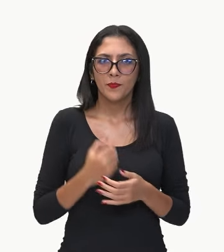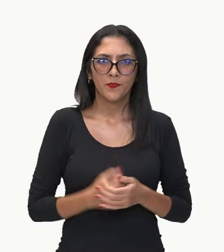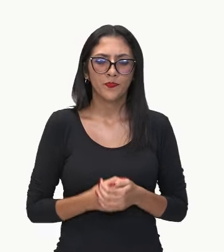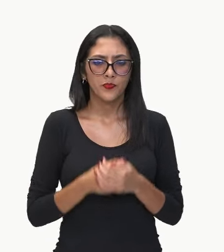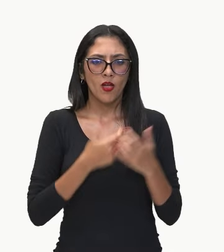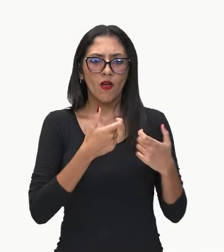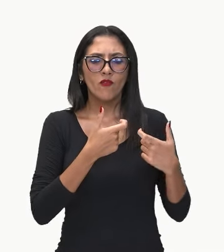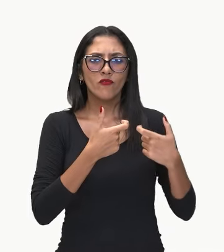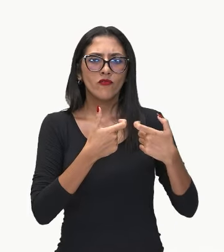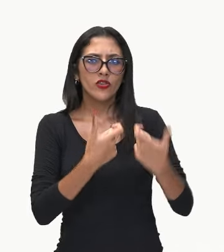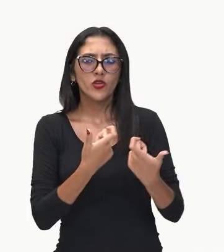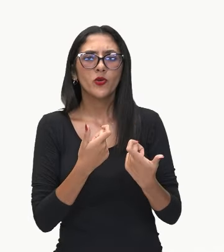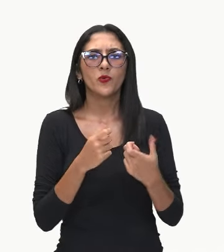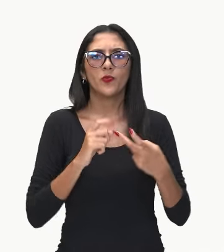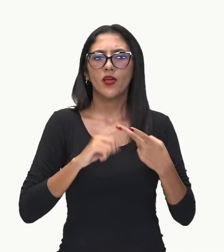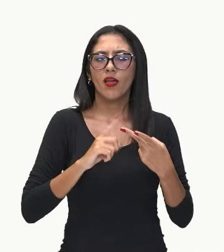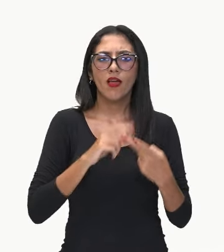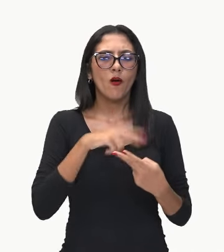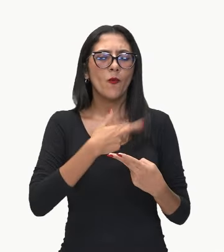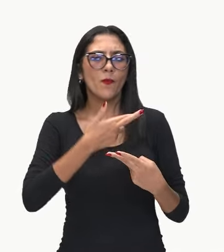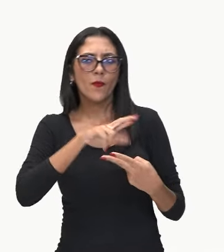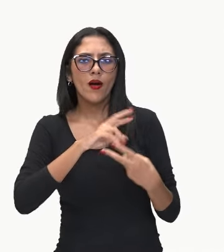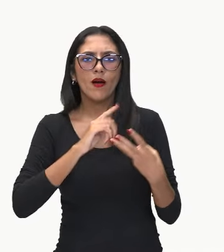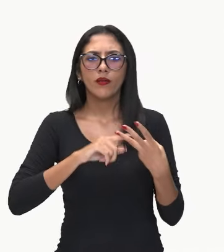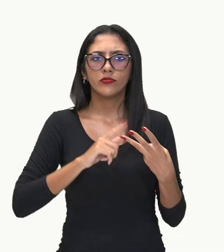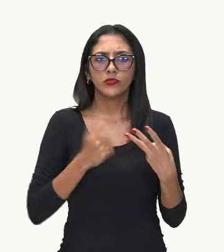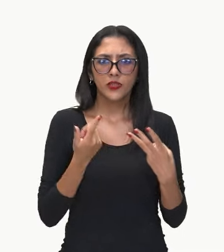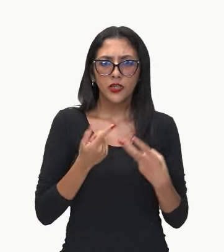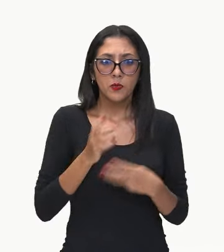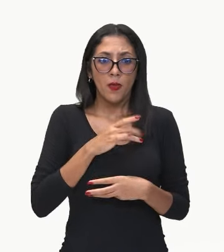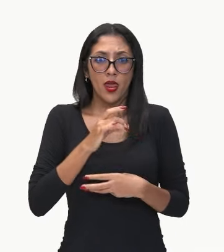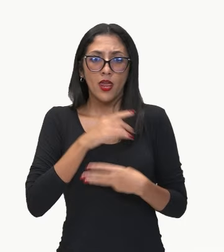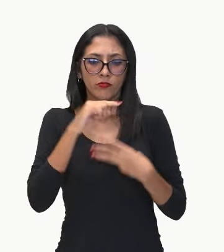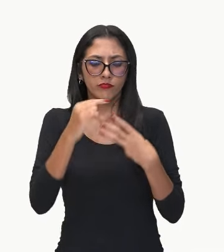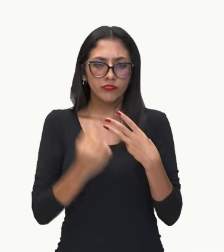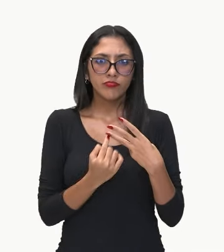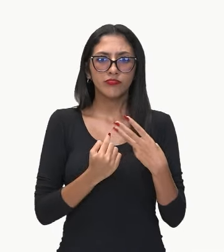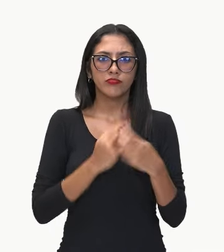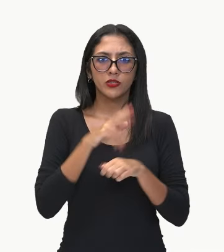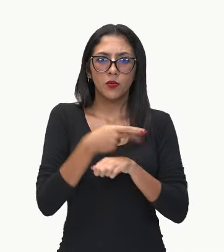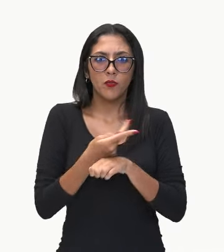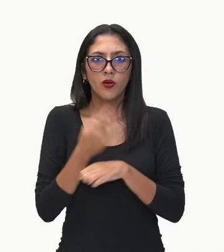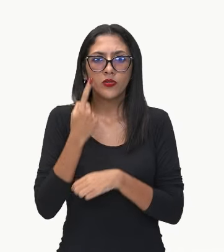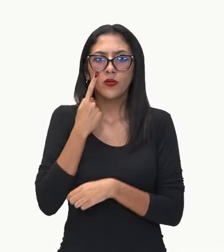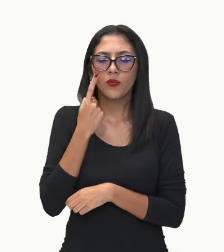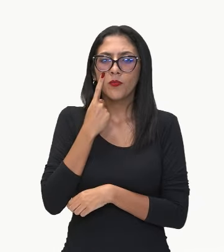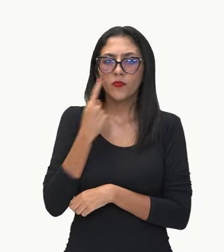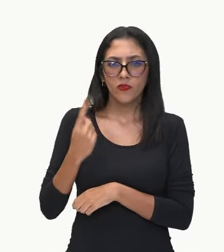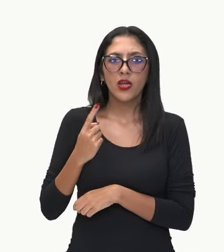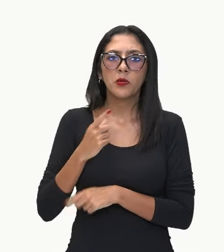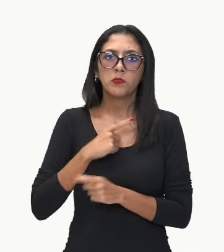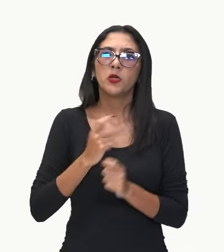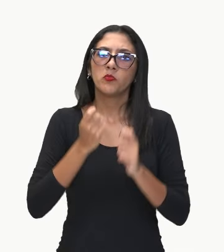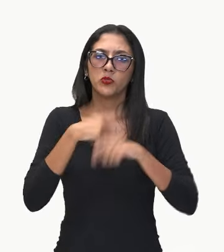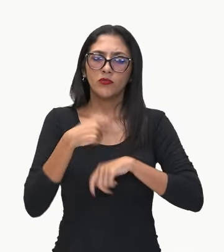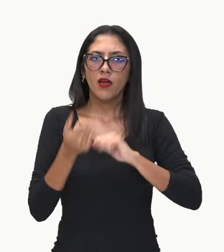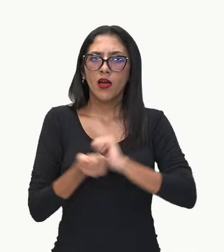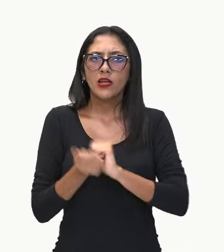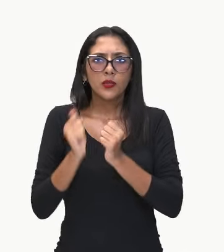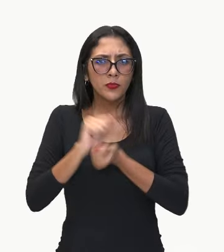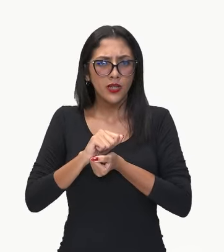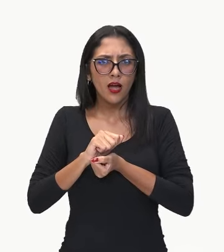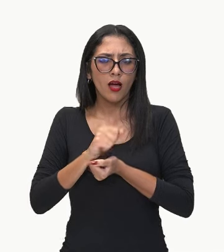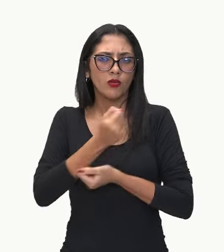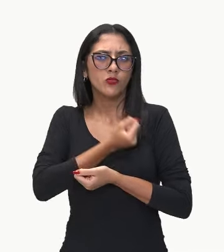filme de romance, filme de terror, filme preto e branco, e de repente a gente consegue colocar esse texto em números.